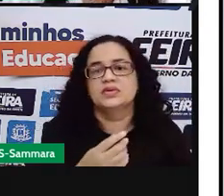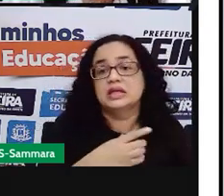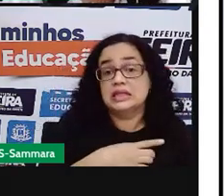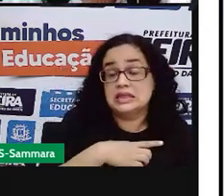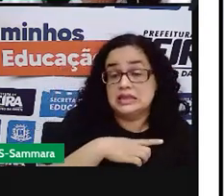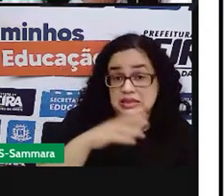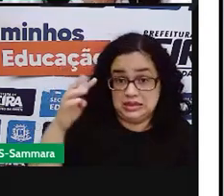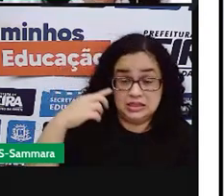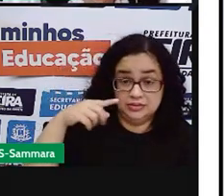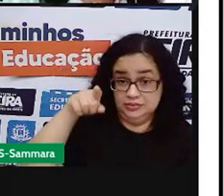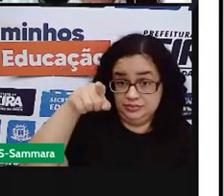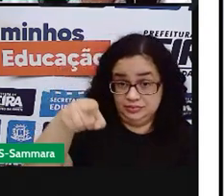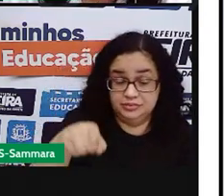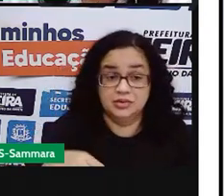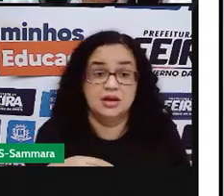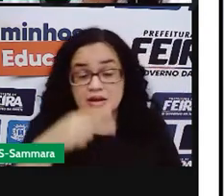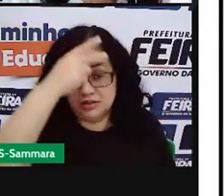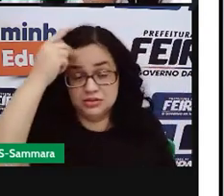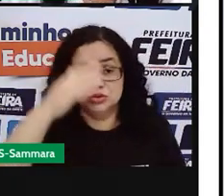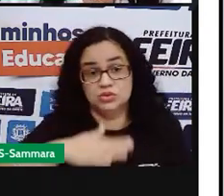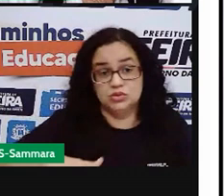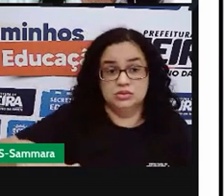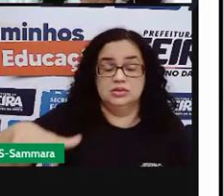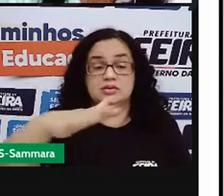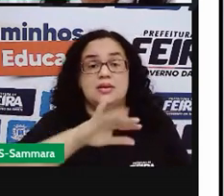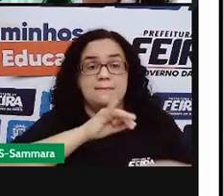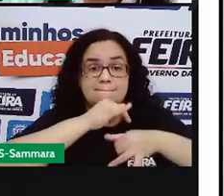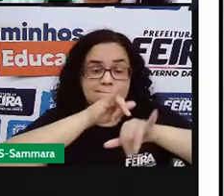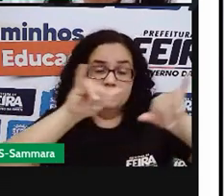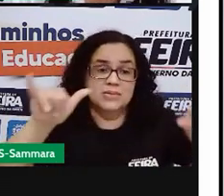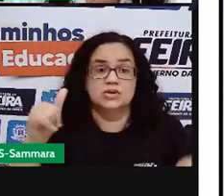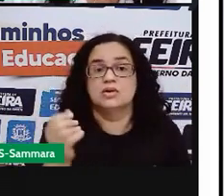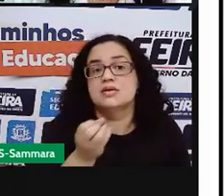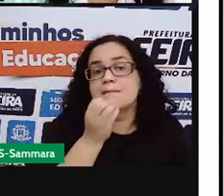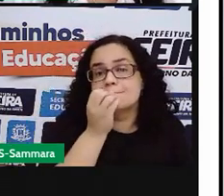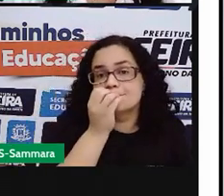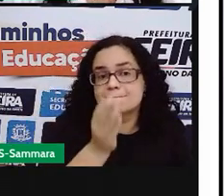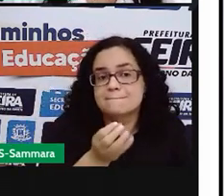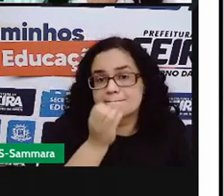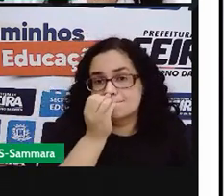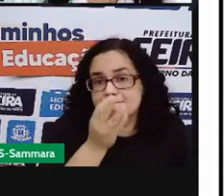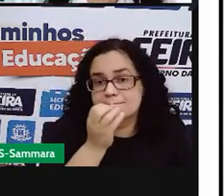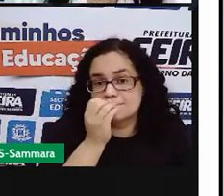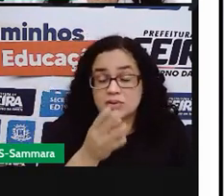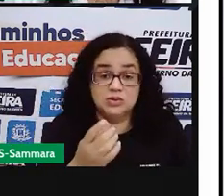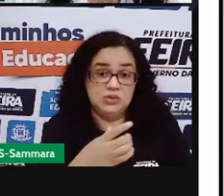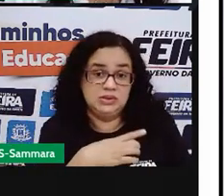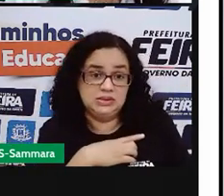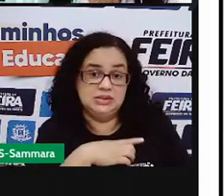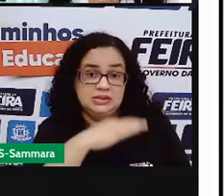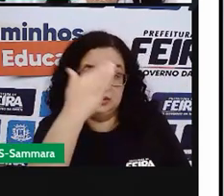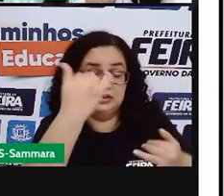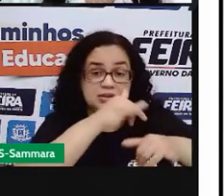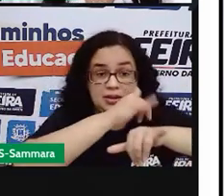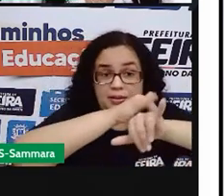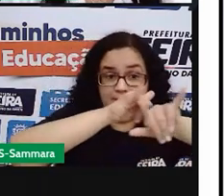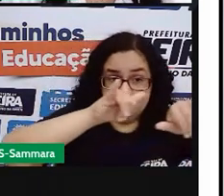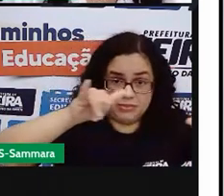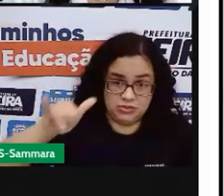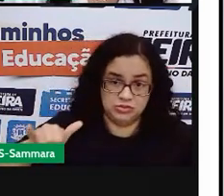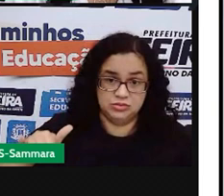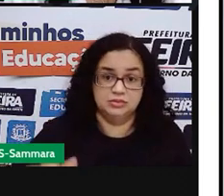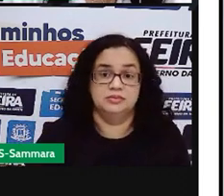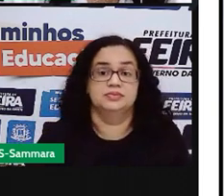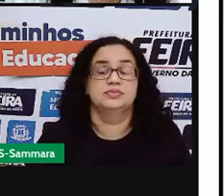o leitor, o público-alvo, de que o produto é bom. Aqui nós temos a imagem com a